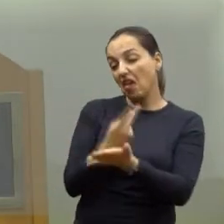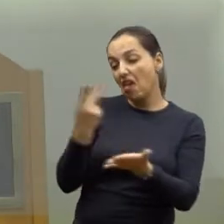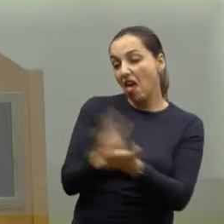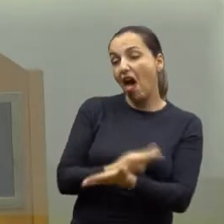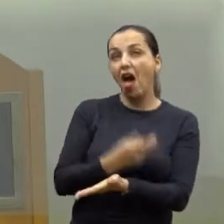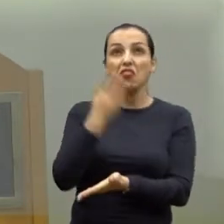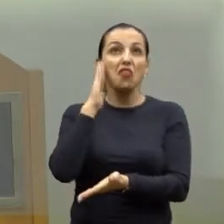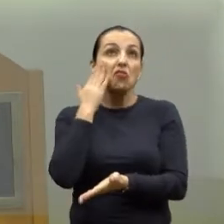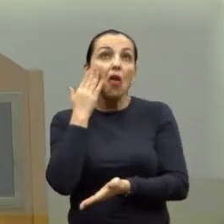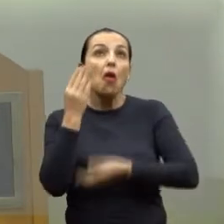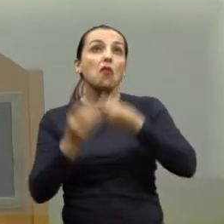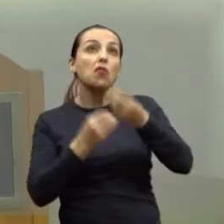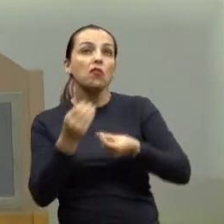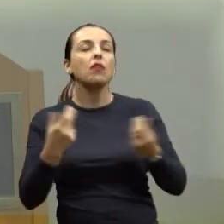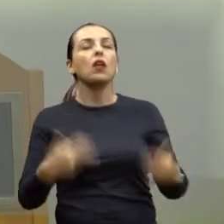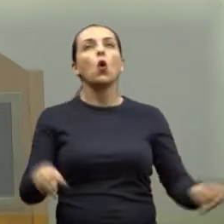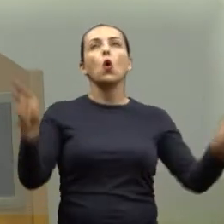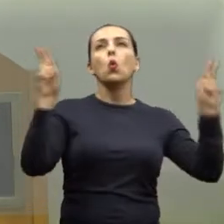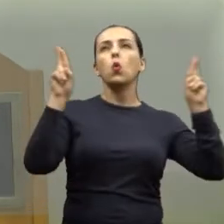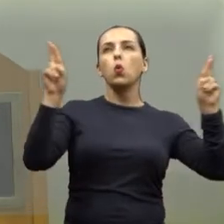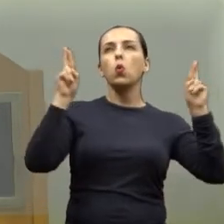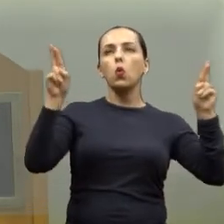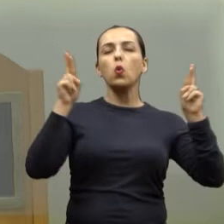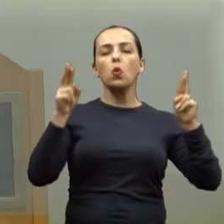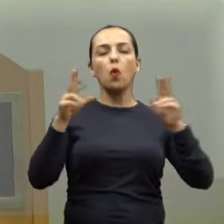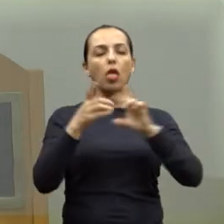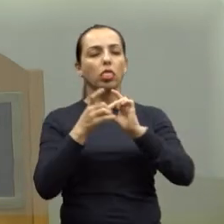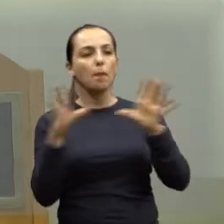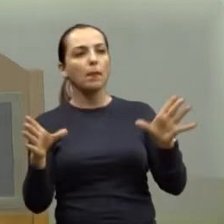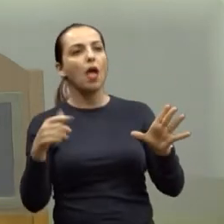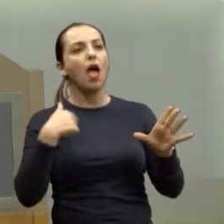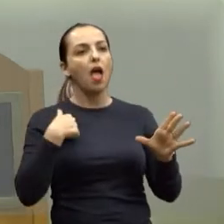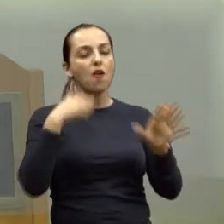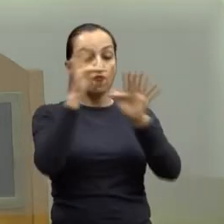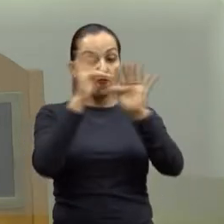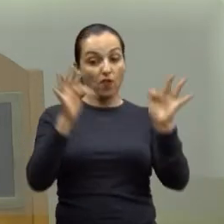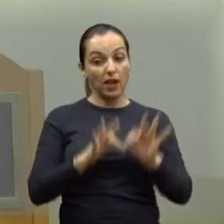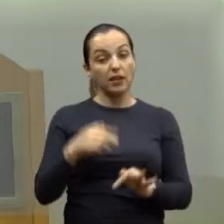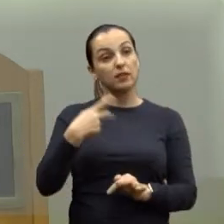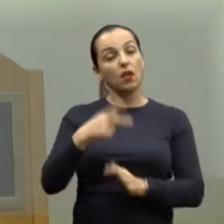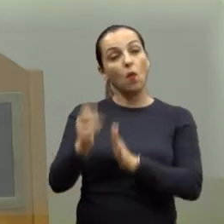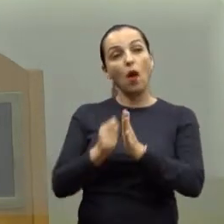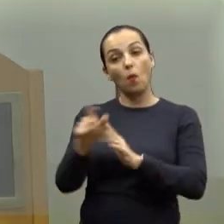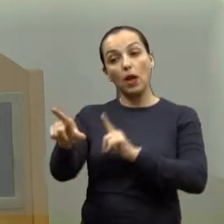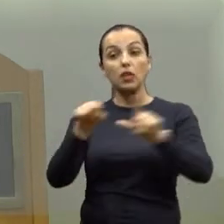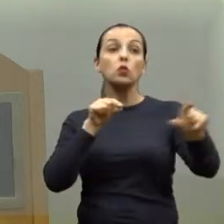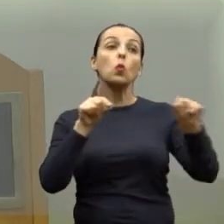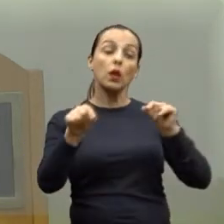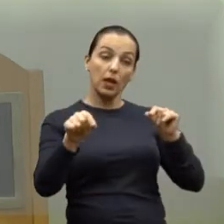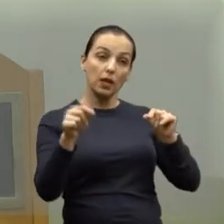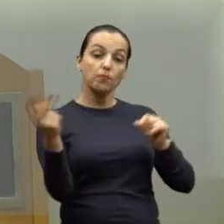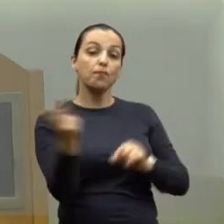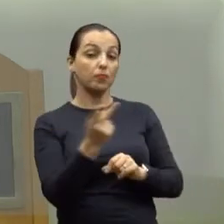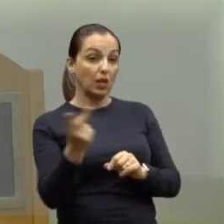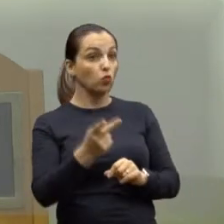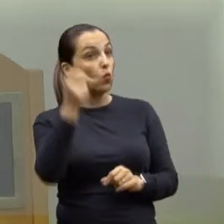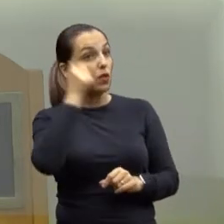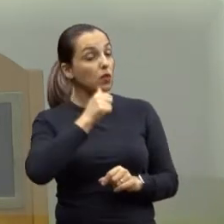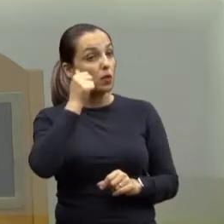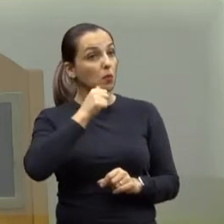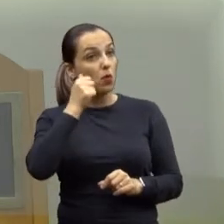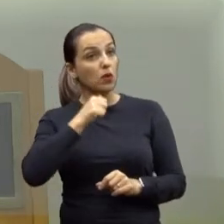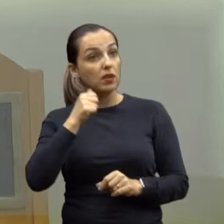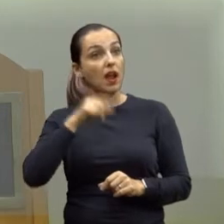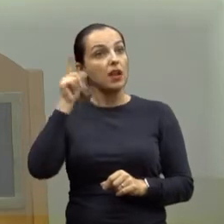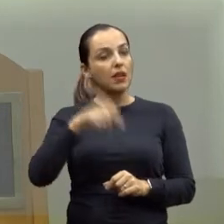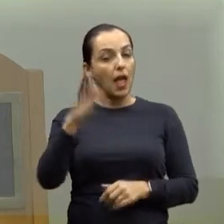entendo. Enfim, viva a democracia. Eu estou muito feliz com a escolha de Araraquara de ter colocado essas duas deputadas